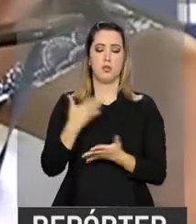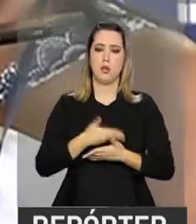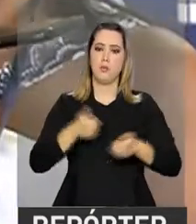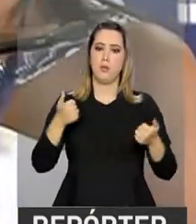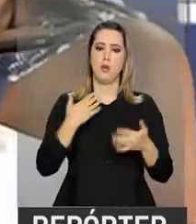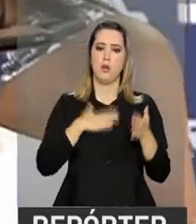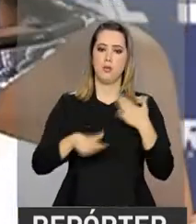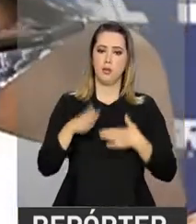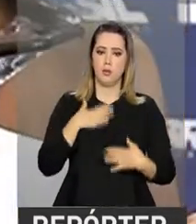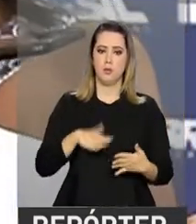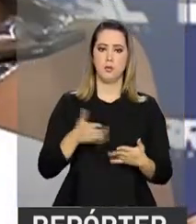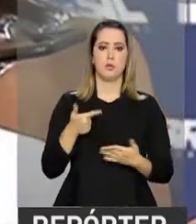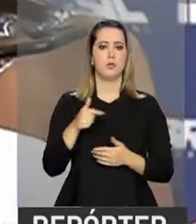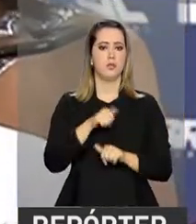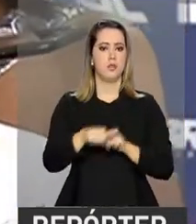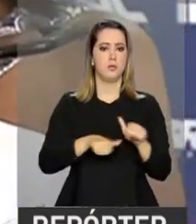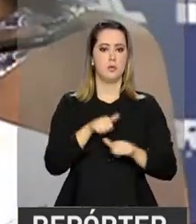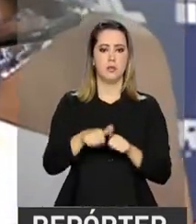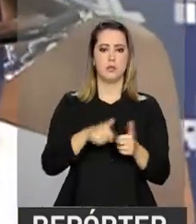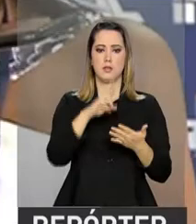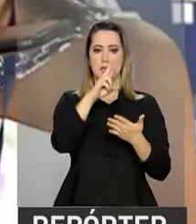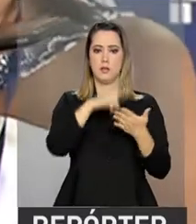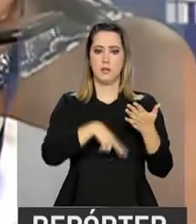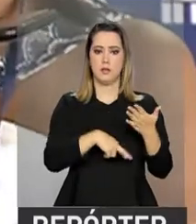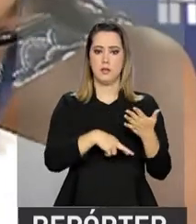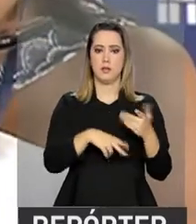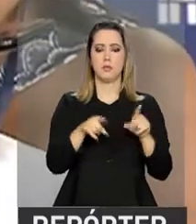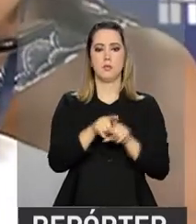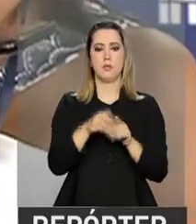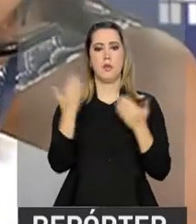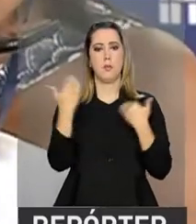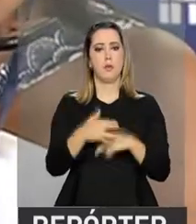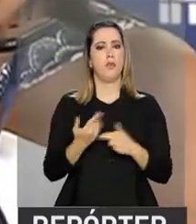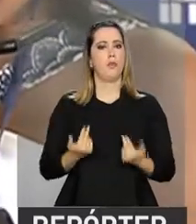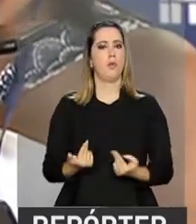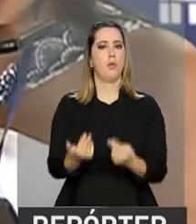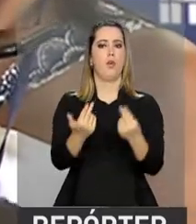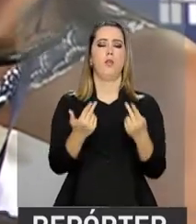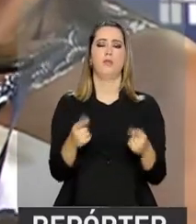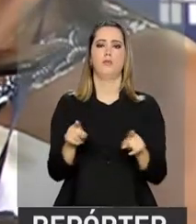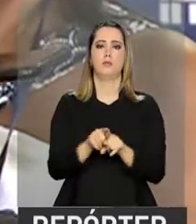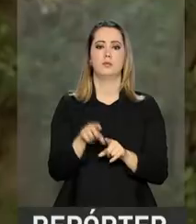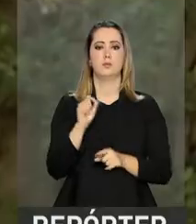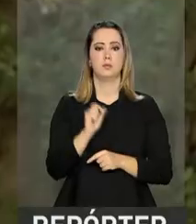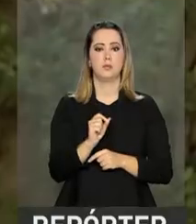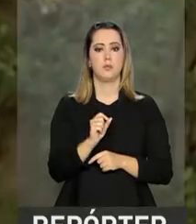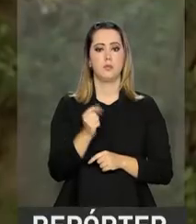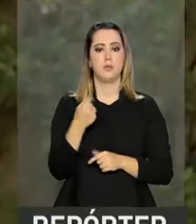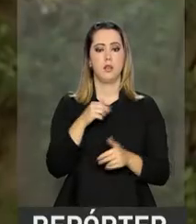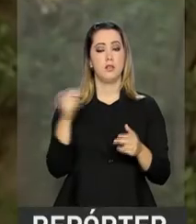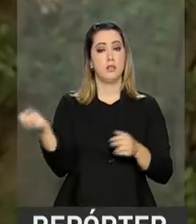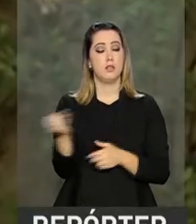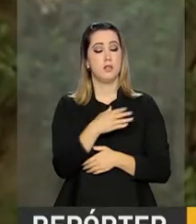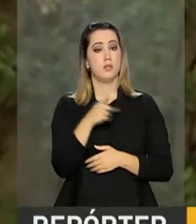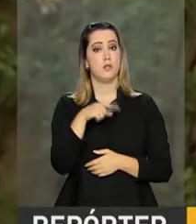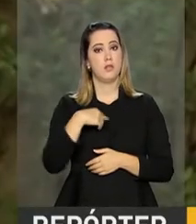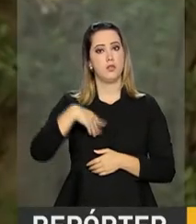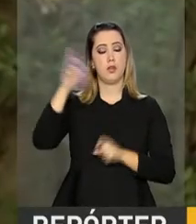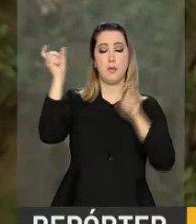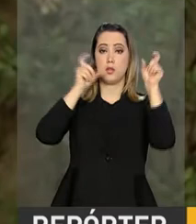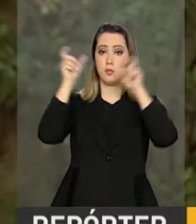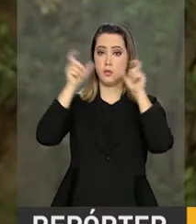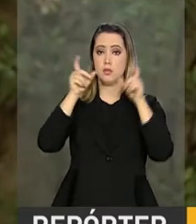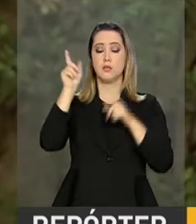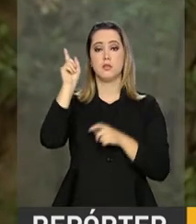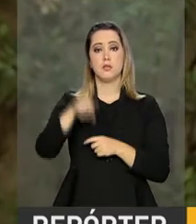ficar tranquilizados, que não houve mudança, nem na estrutura da prova e nem na correção da redação. Entre as novidades, a que mais chamou